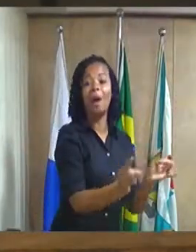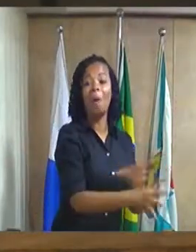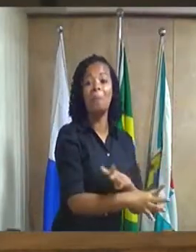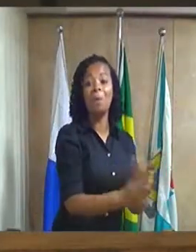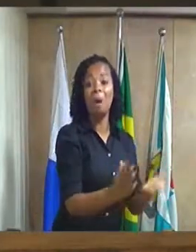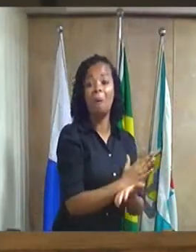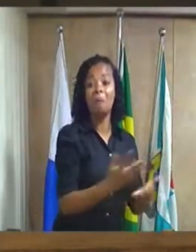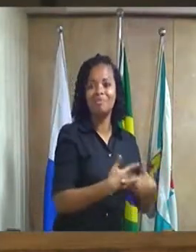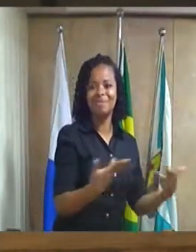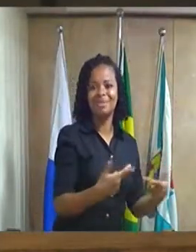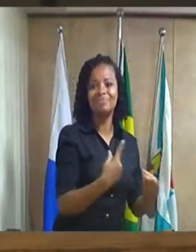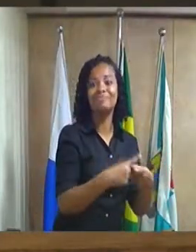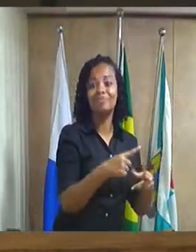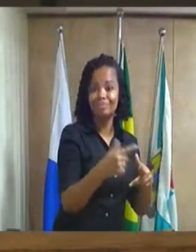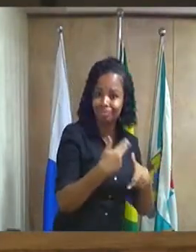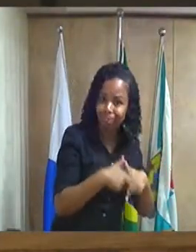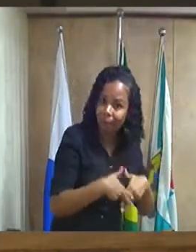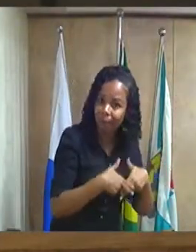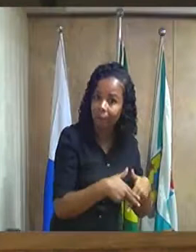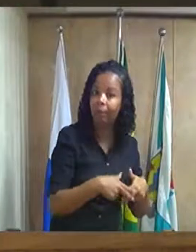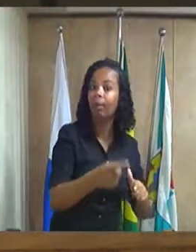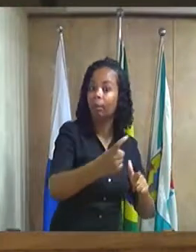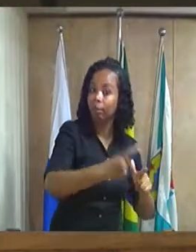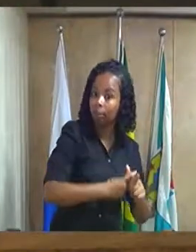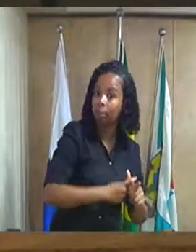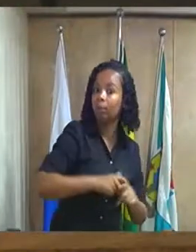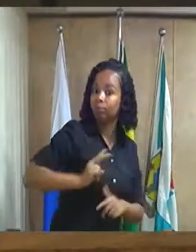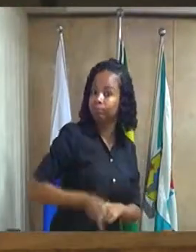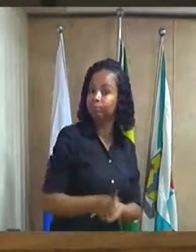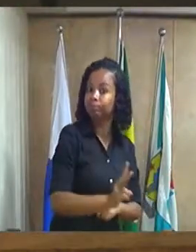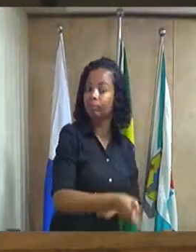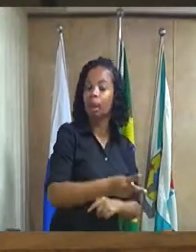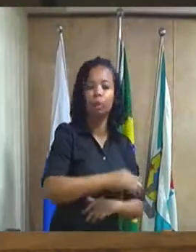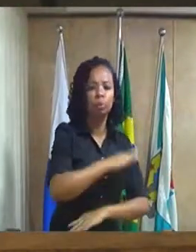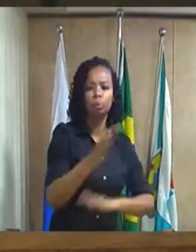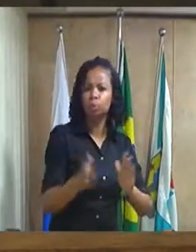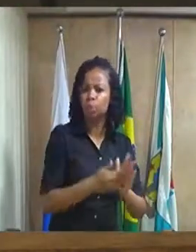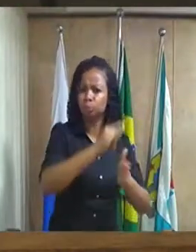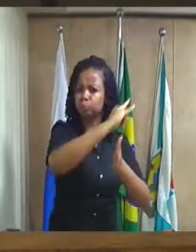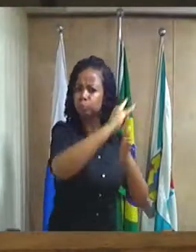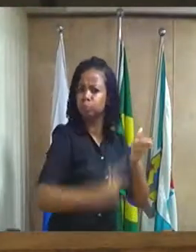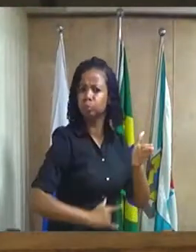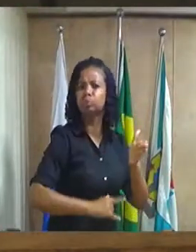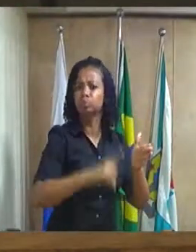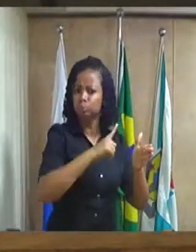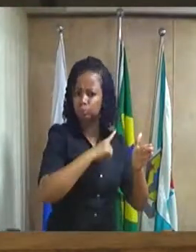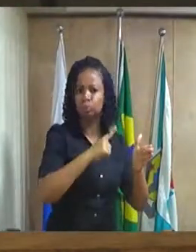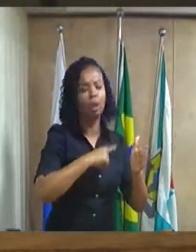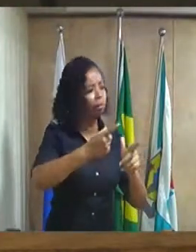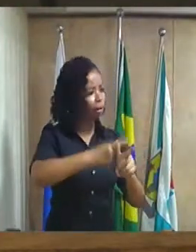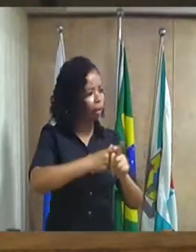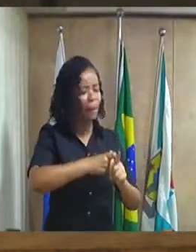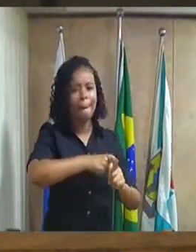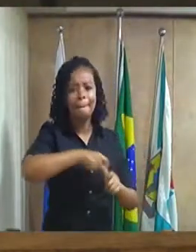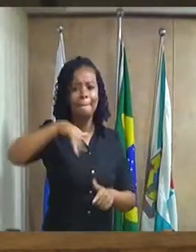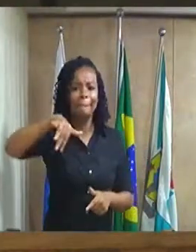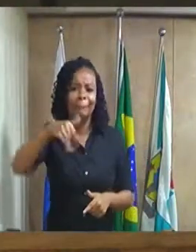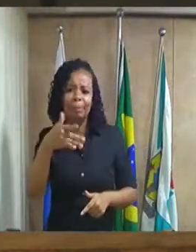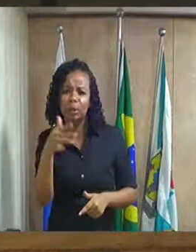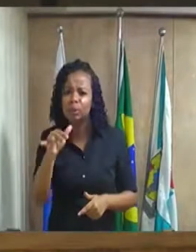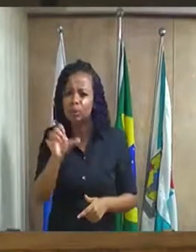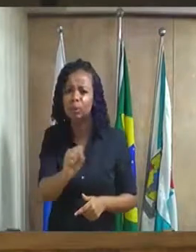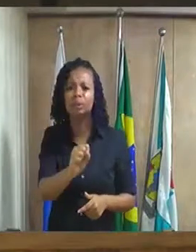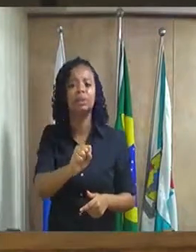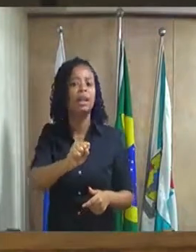está na dívida ativa todos os registros que nós temos está na dívida ativa são milhões de